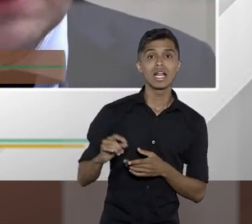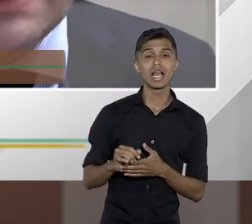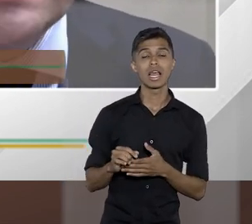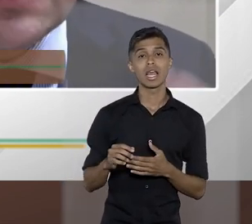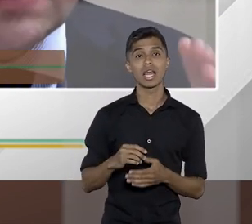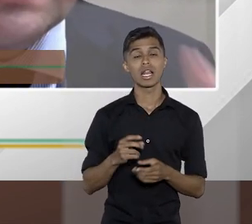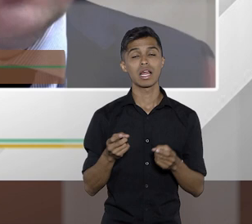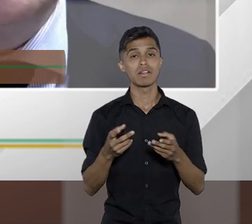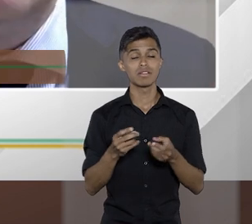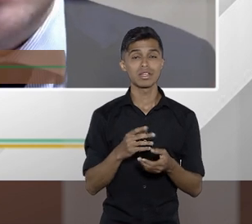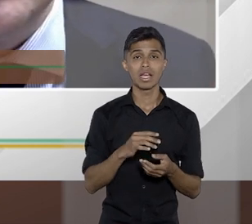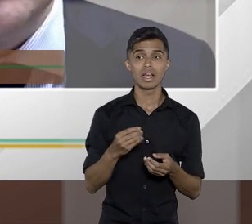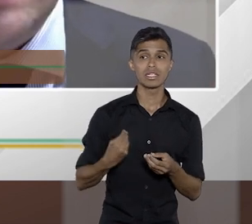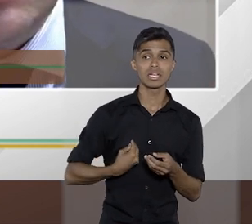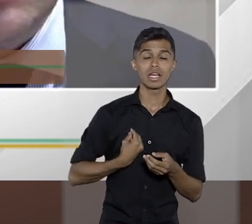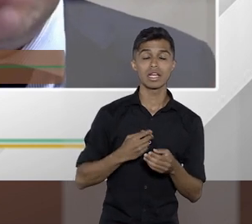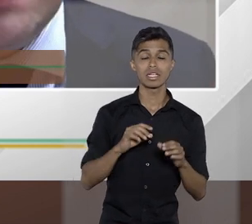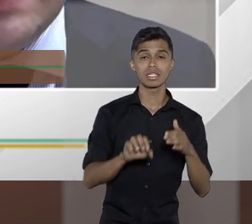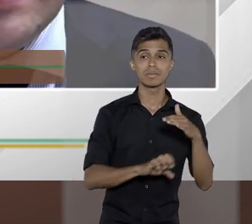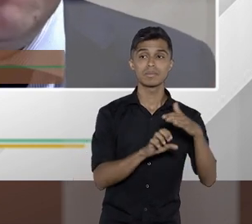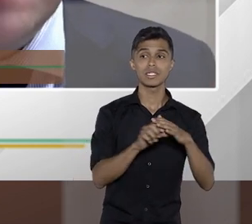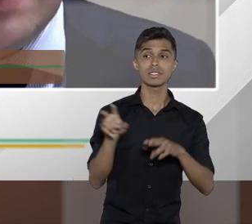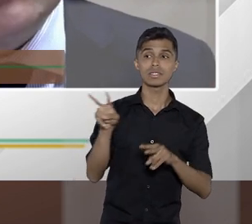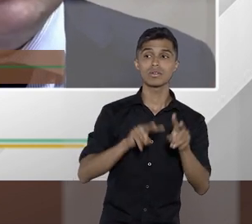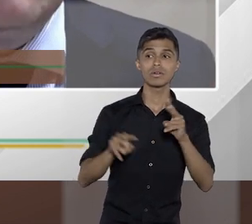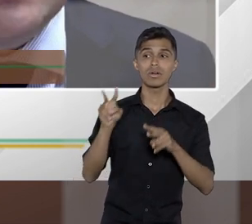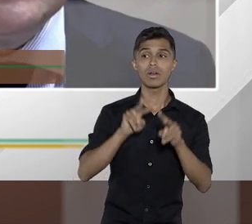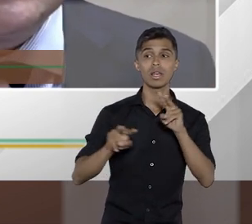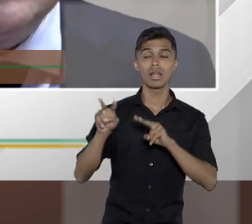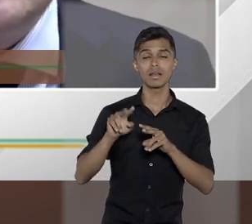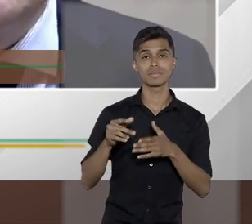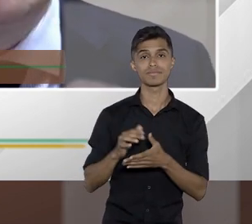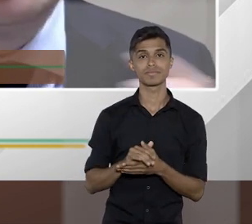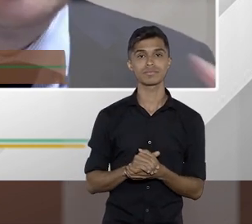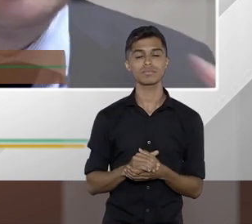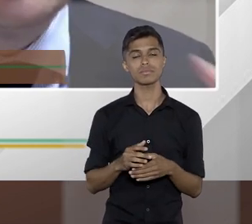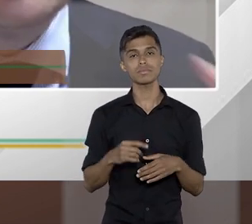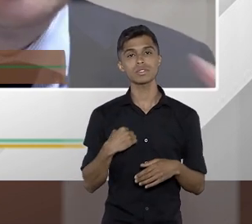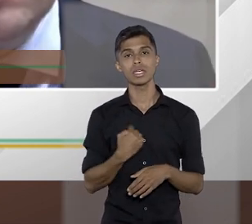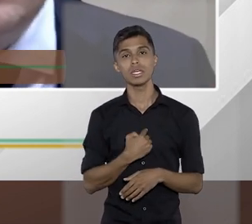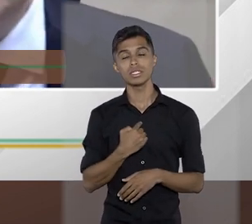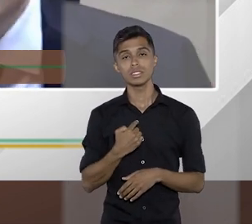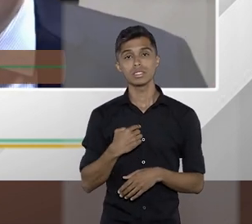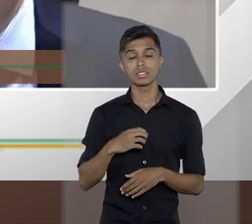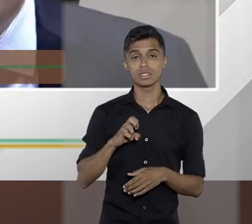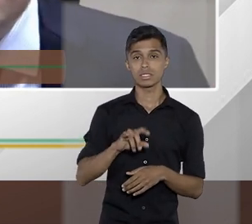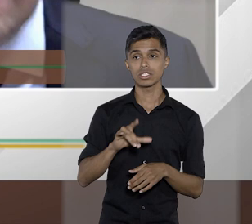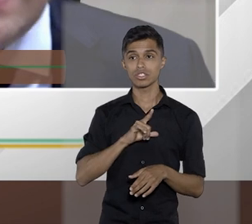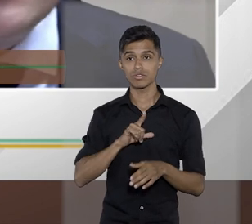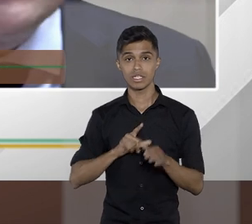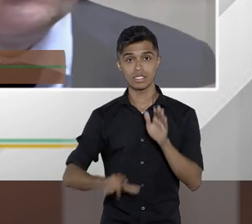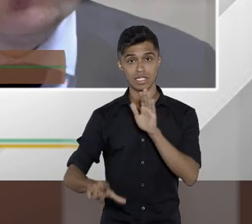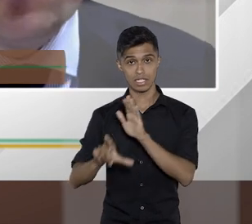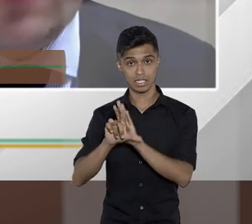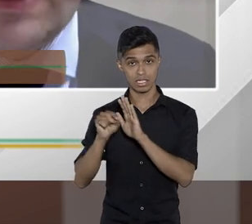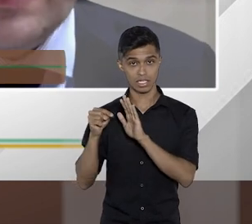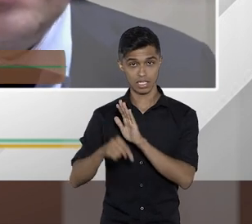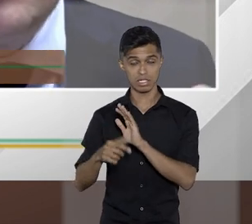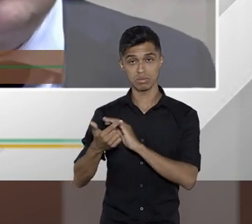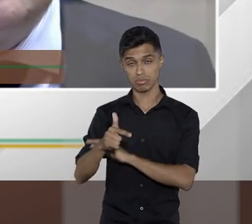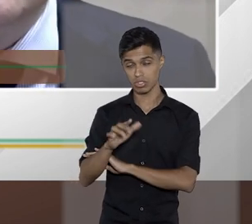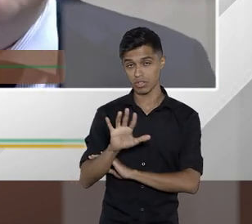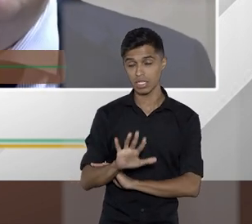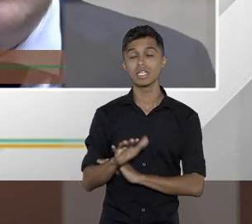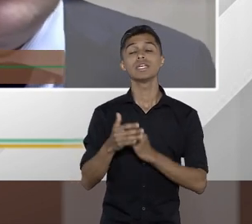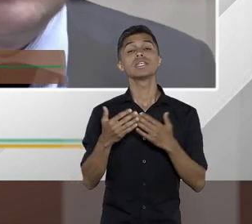pública e se a gente não tivesse LGPD a gente ficaria naquele discurso teórico isso é privacidade isso não